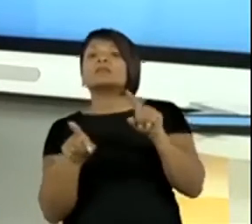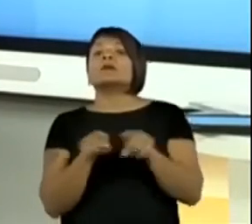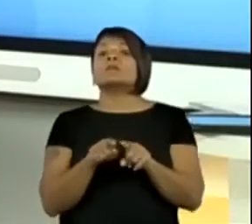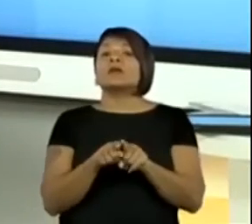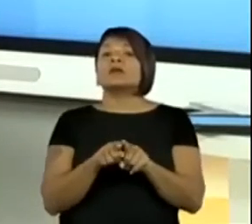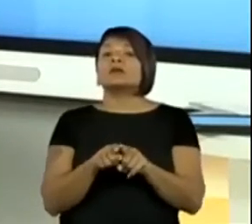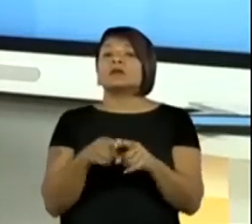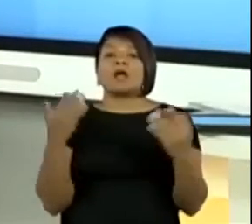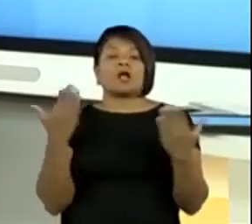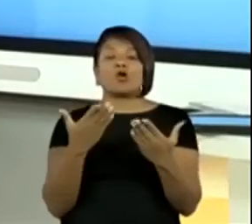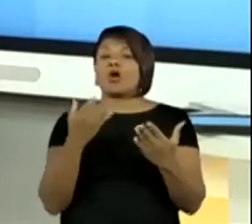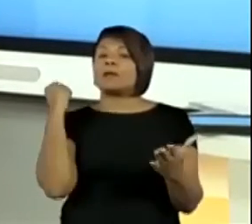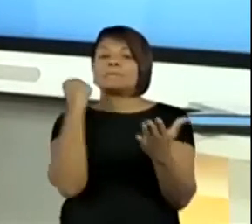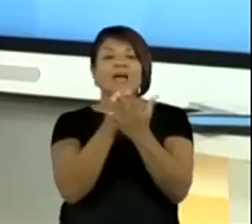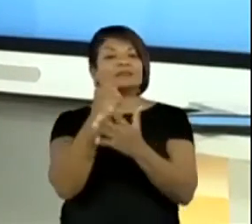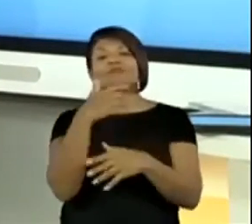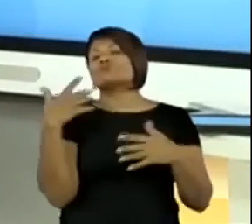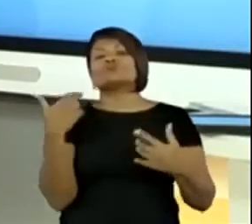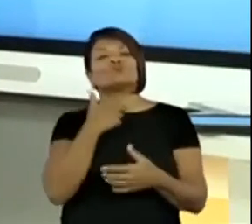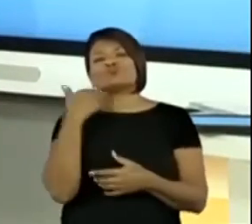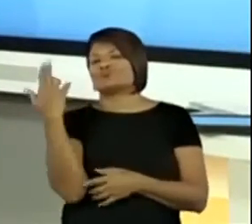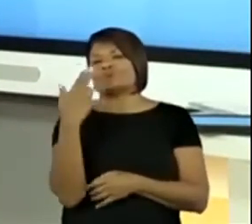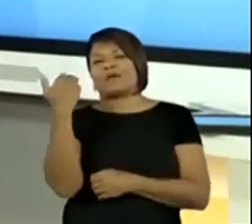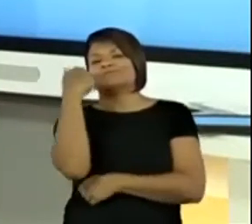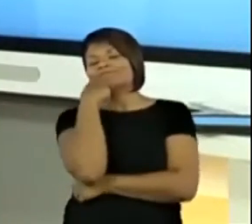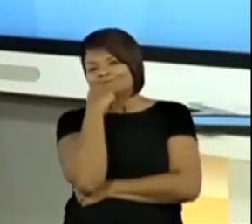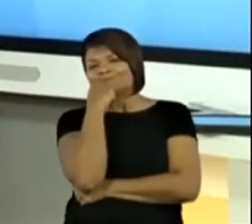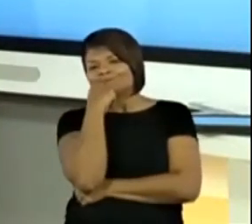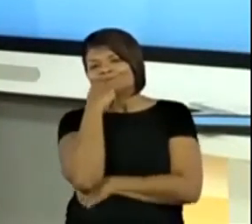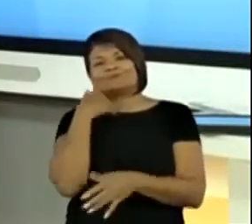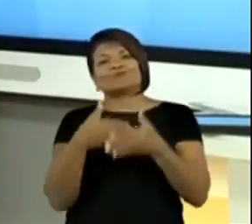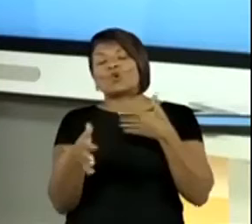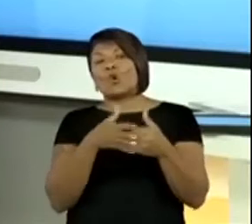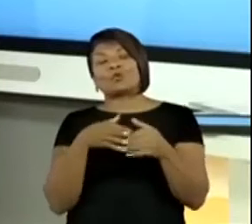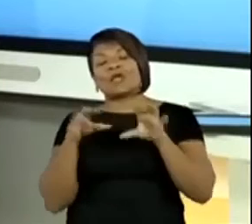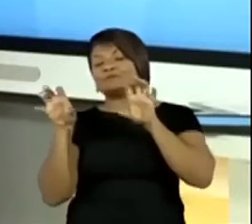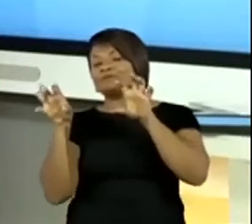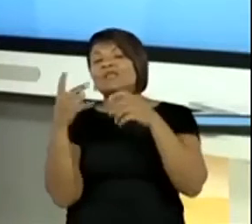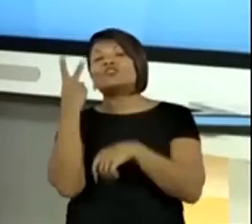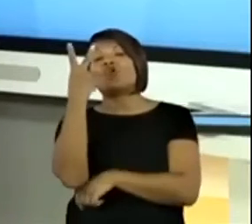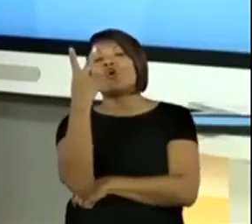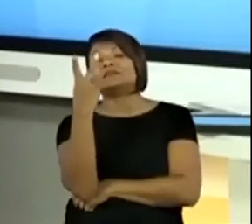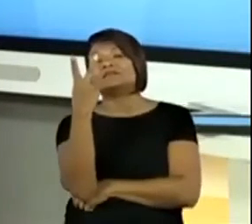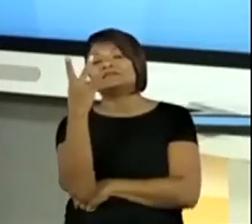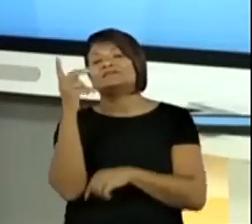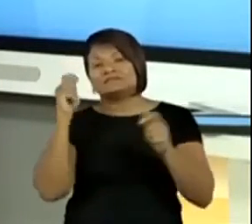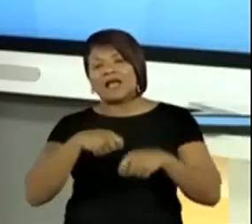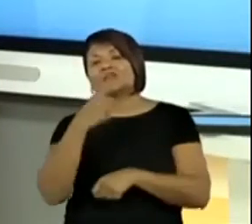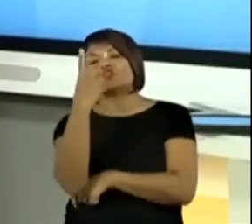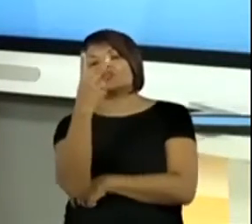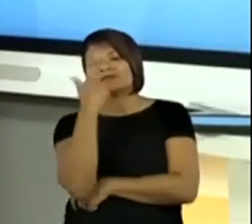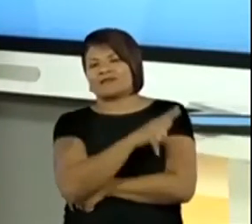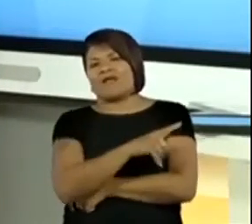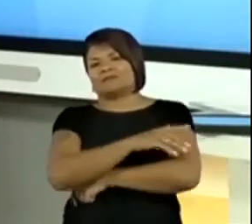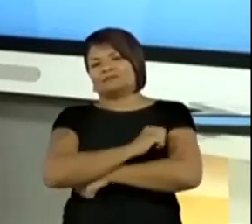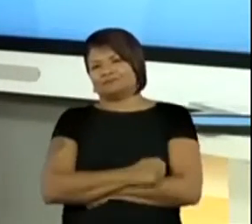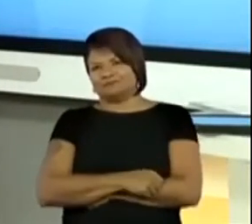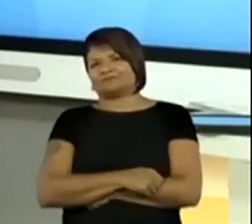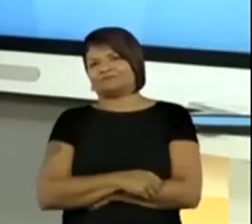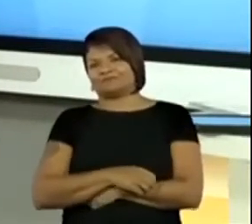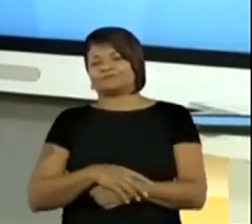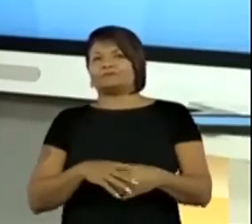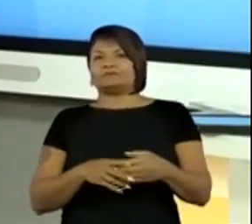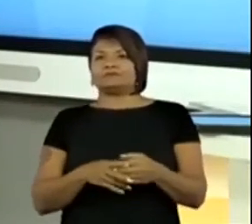e agora? Agora, não tem jeito. Aonde ele escolher? Ele escolheu aqui. Opa! Mudei a cor da